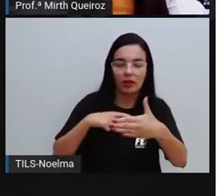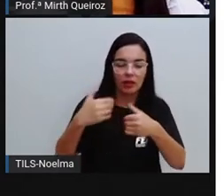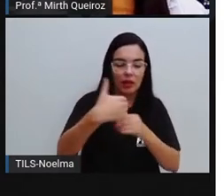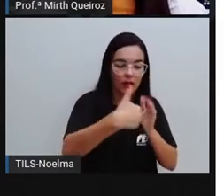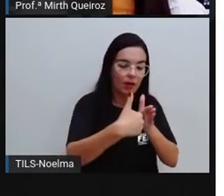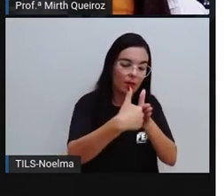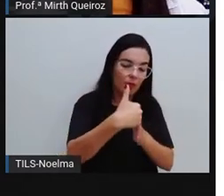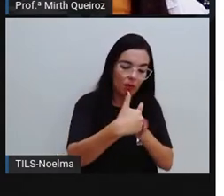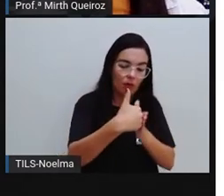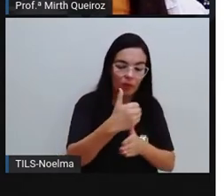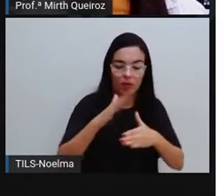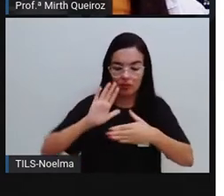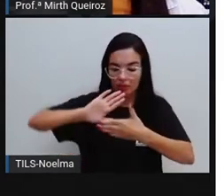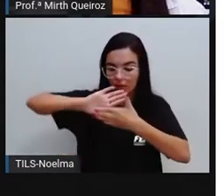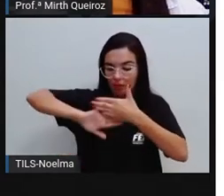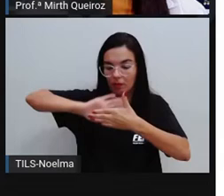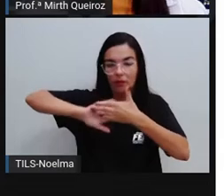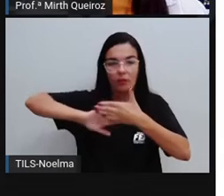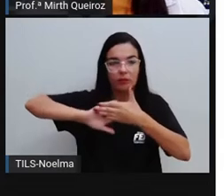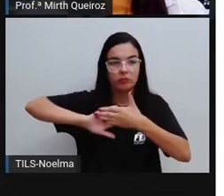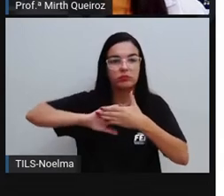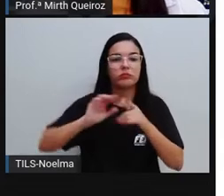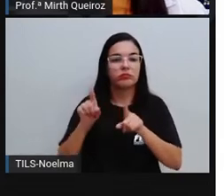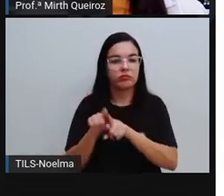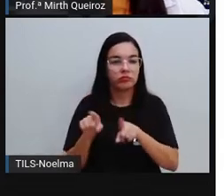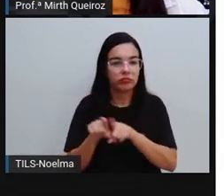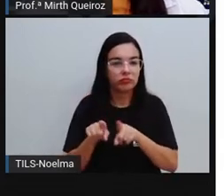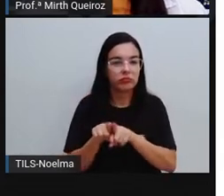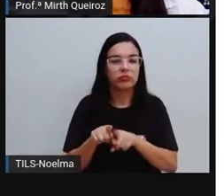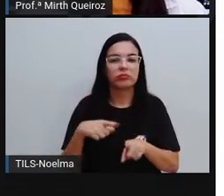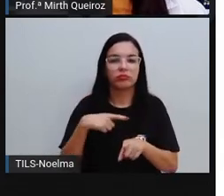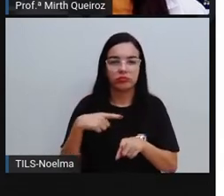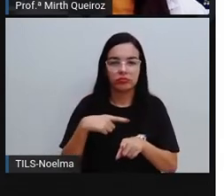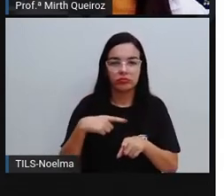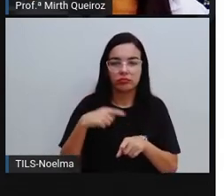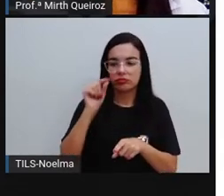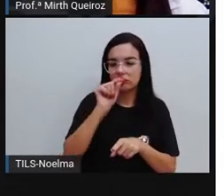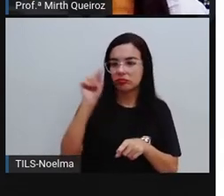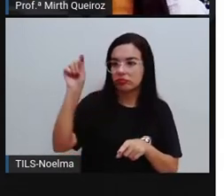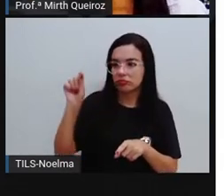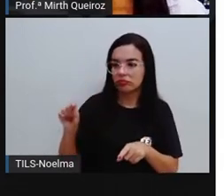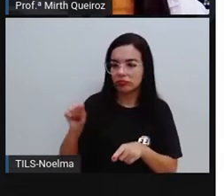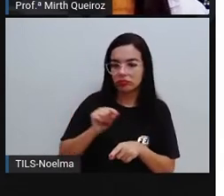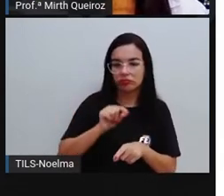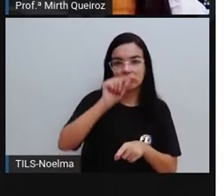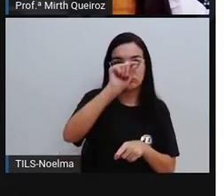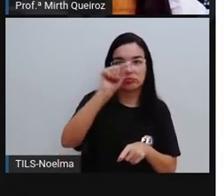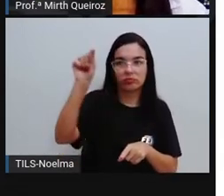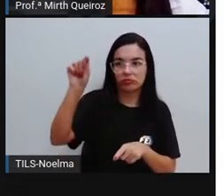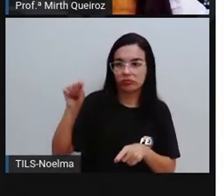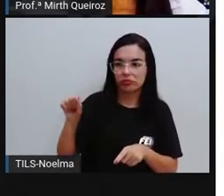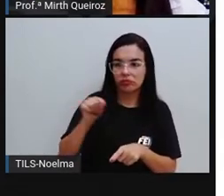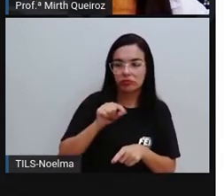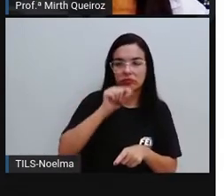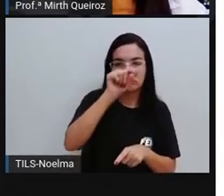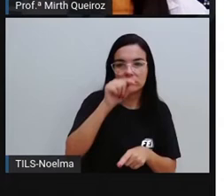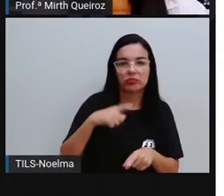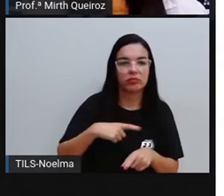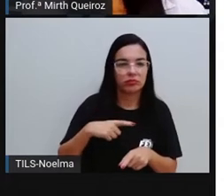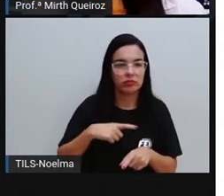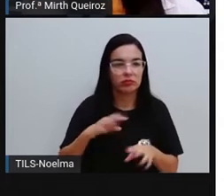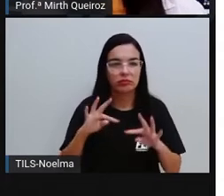As arestas é cada linha que forma a figura geométrica aí, né? Porque o cubo ele é formado por